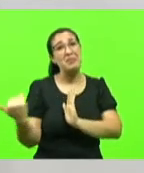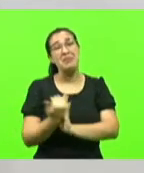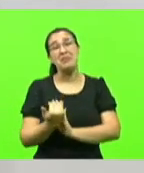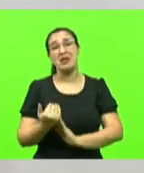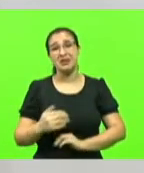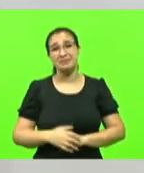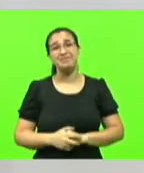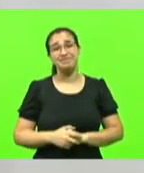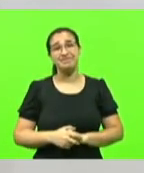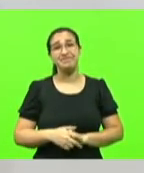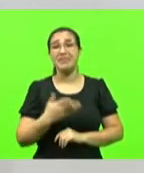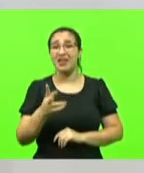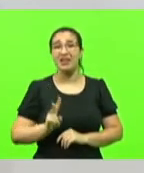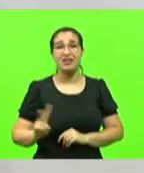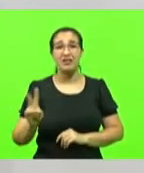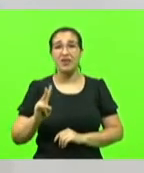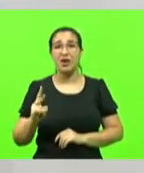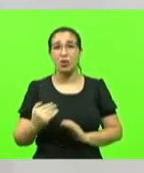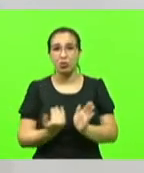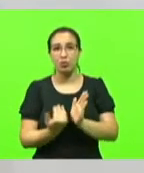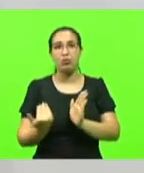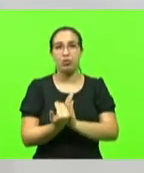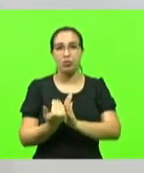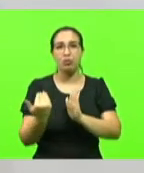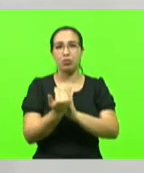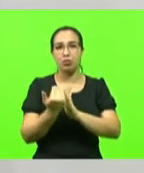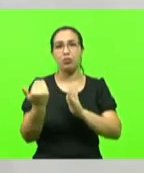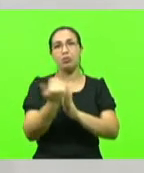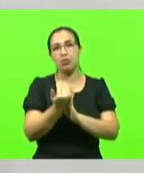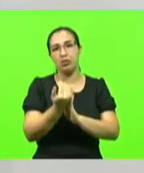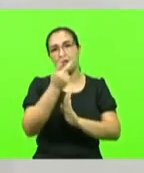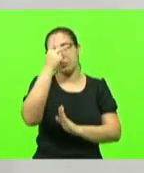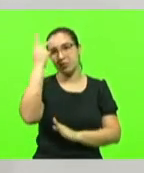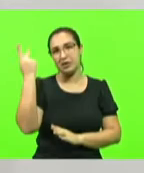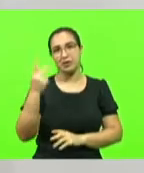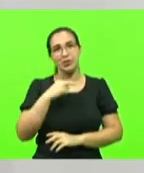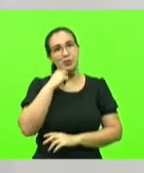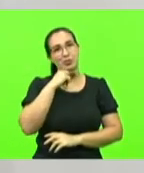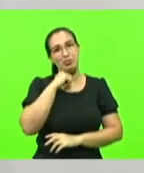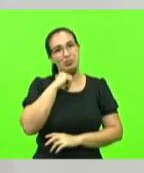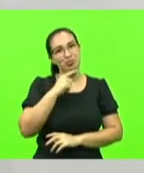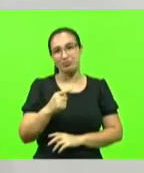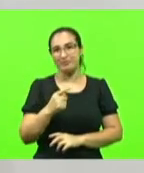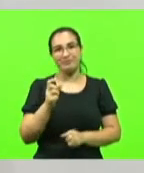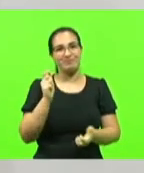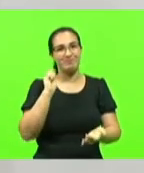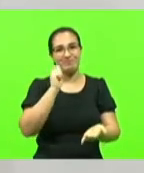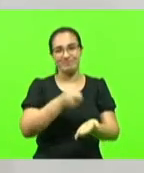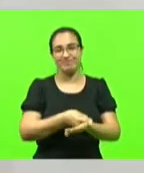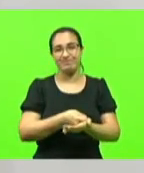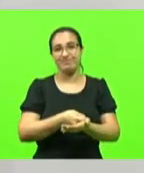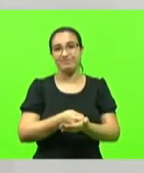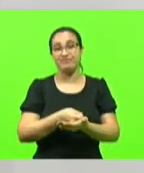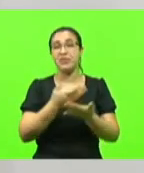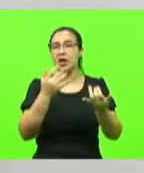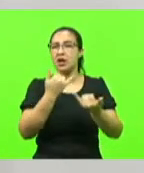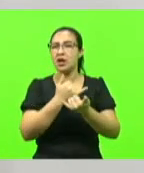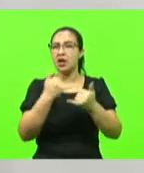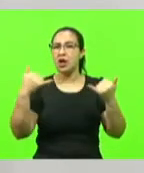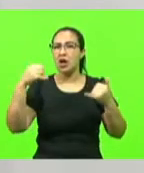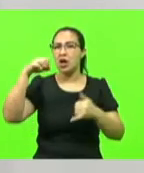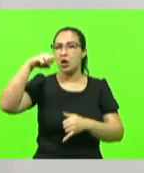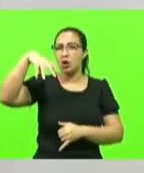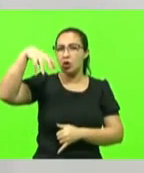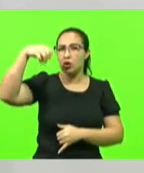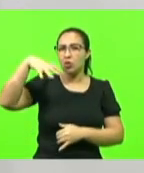aumentarem ainda mais para as pessoas poderem pagar. Na verdade o preço da luz cobrado das residências